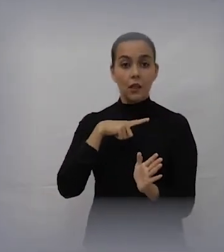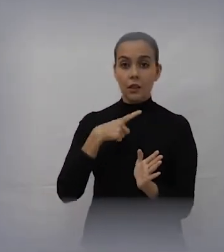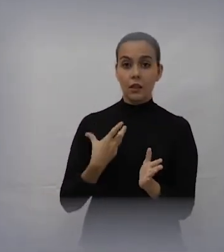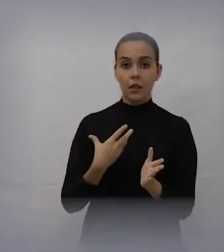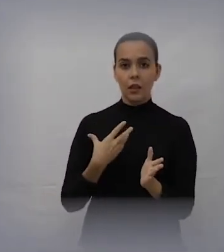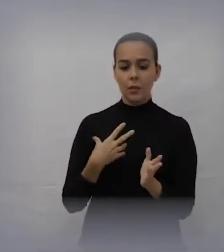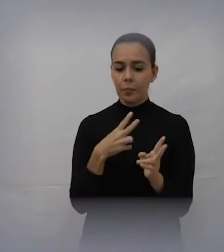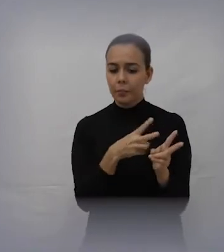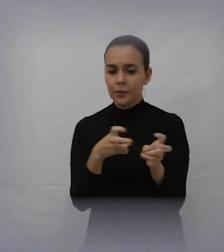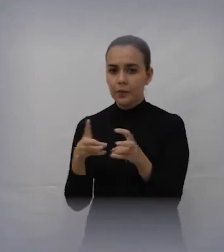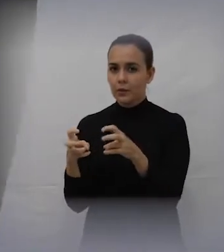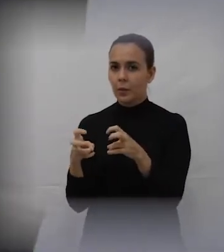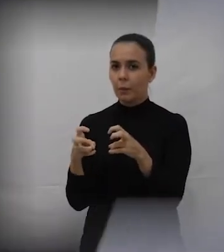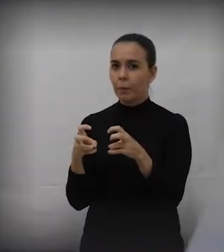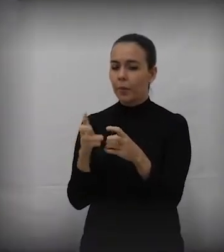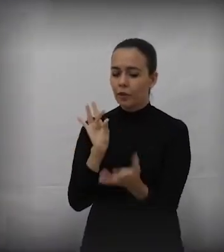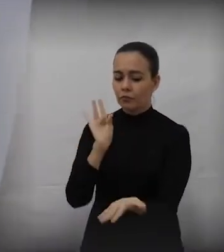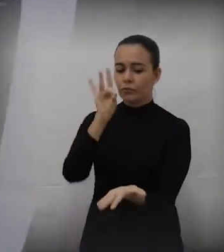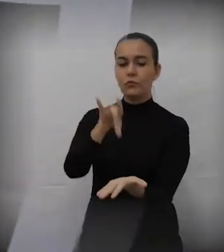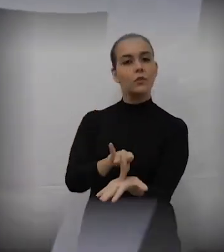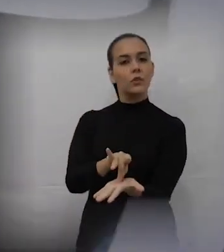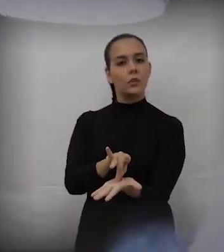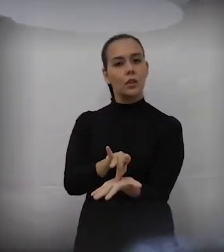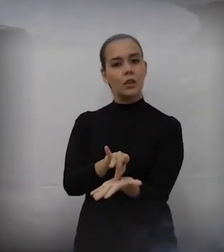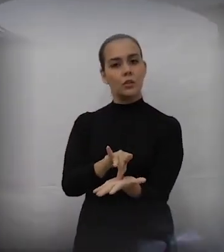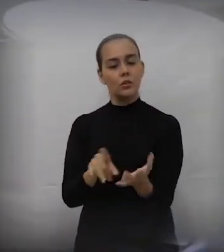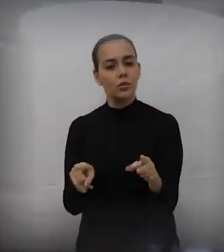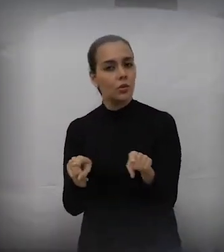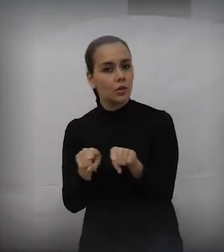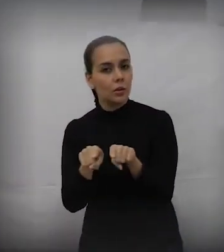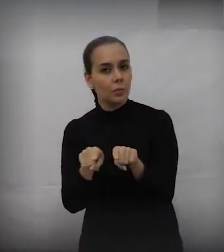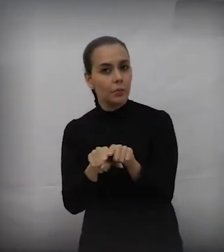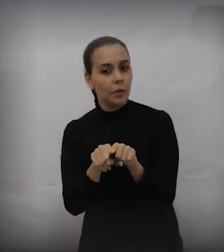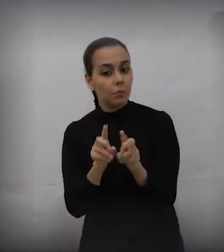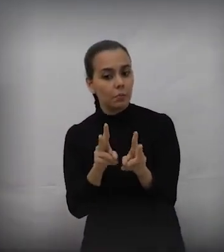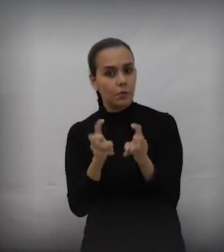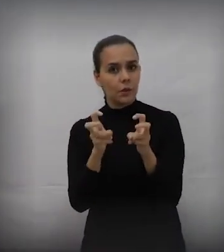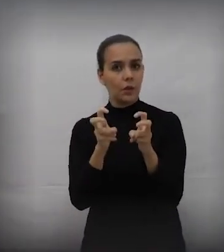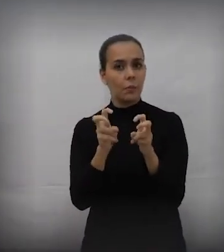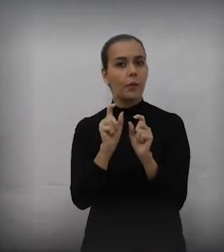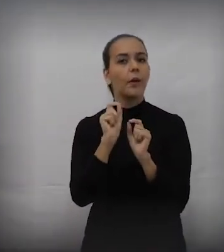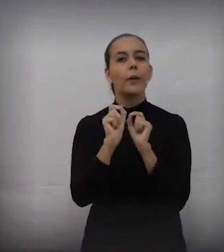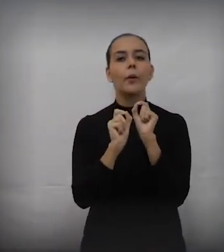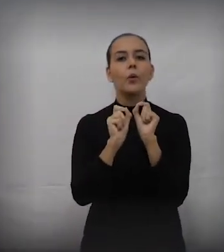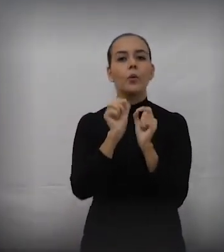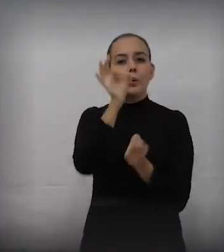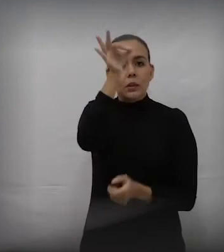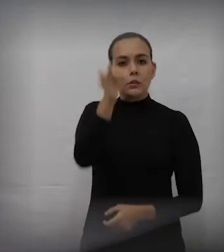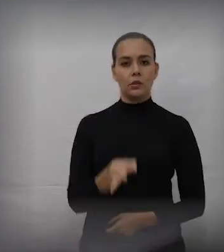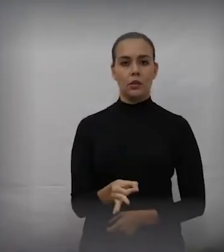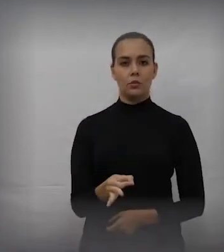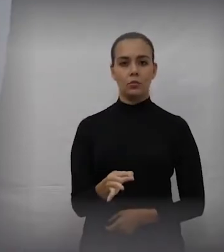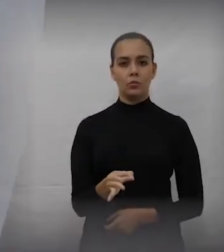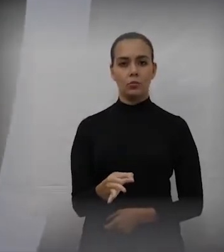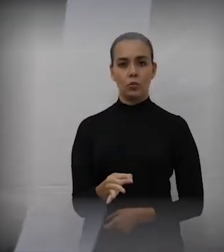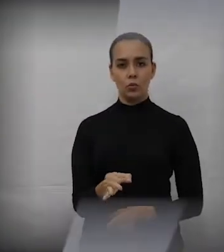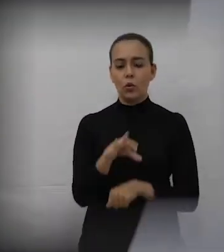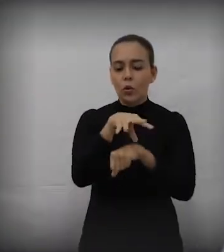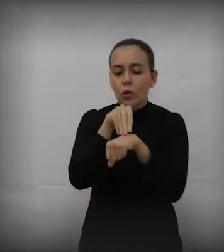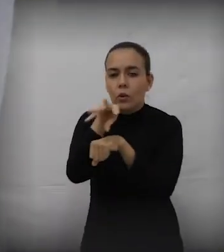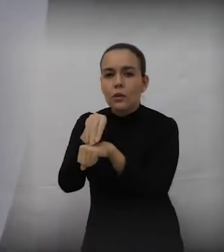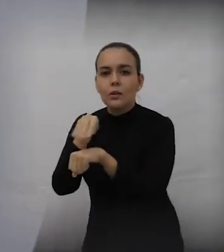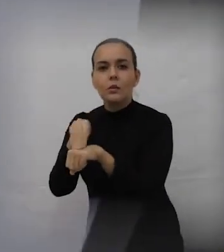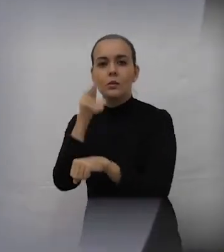de alguma forma, sempre o conhecimento de uma verdade ou de algumas verdades. A